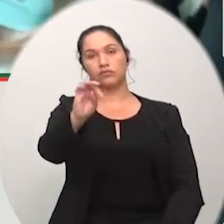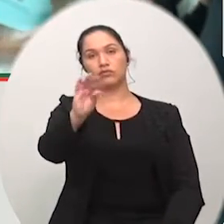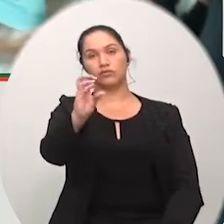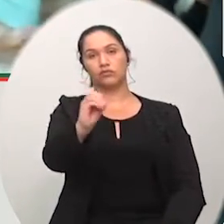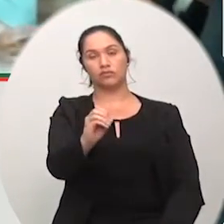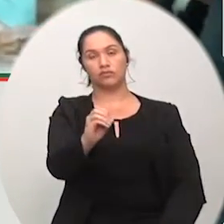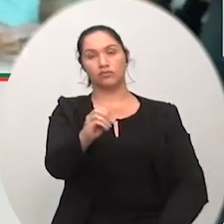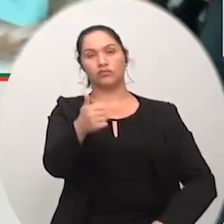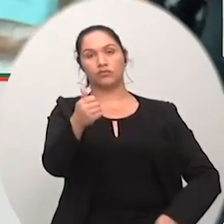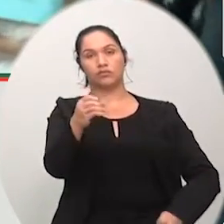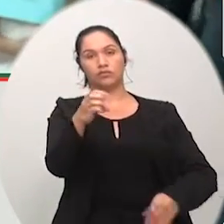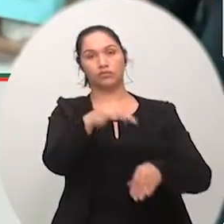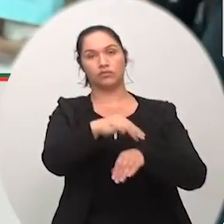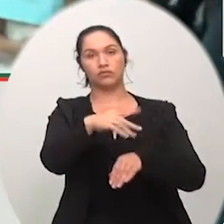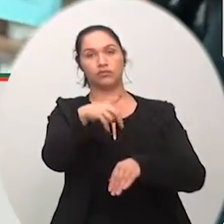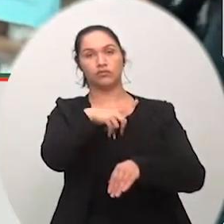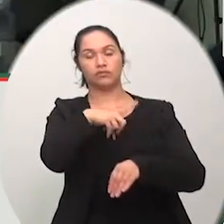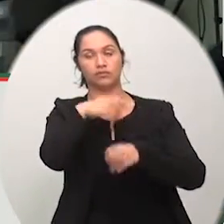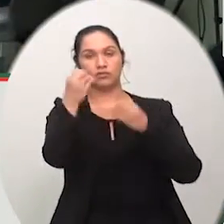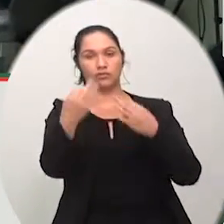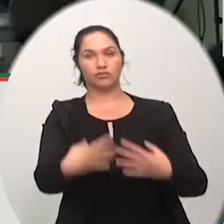excelência dispõe de 10 minutos o